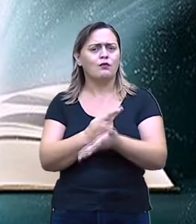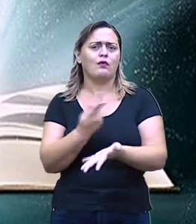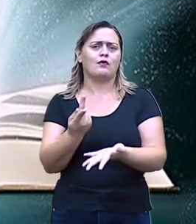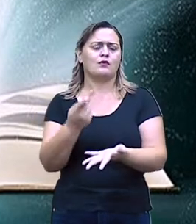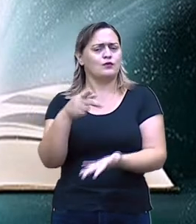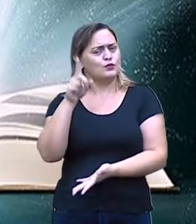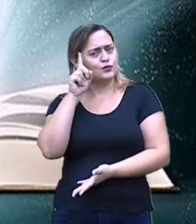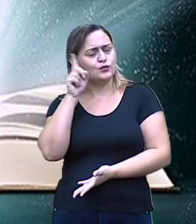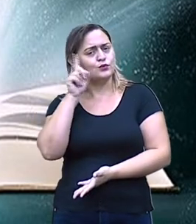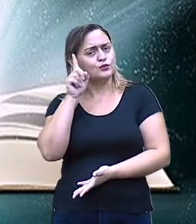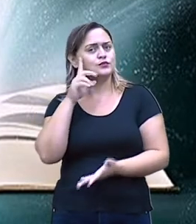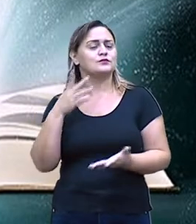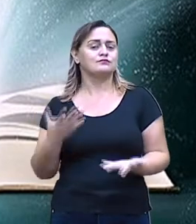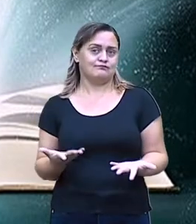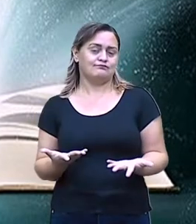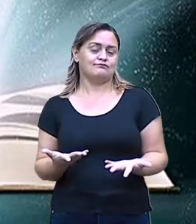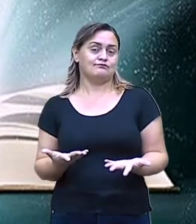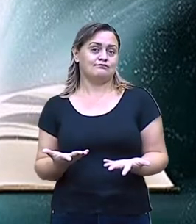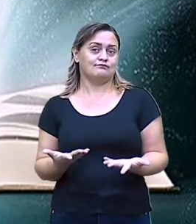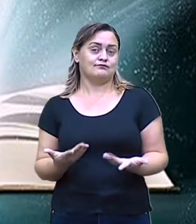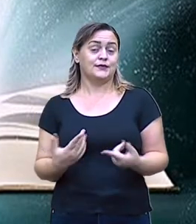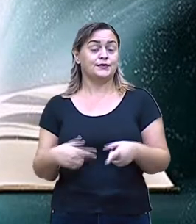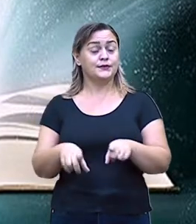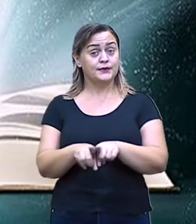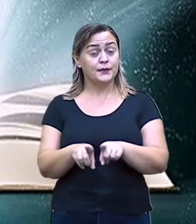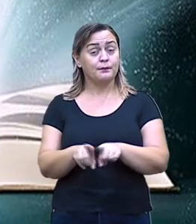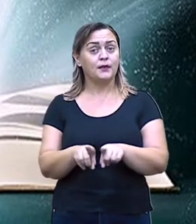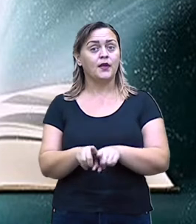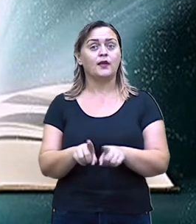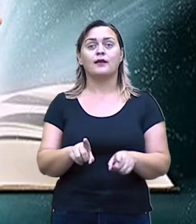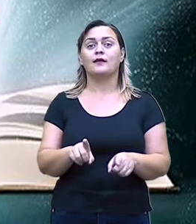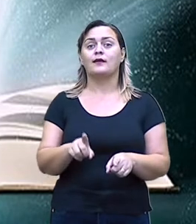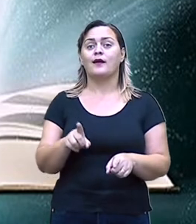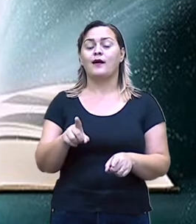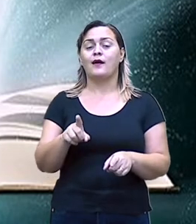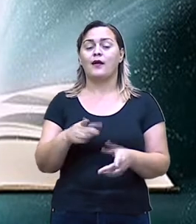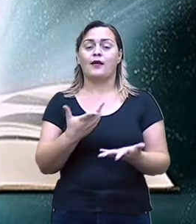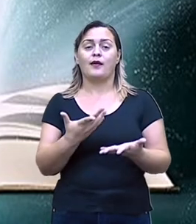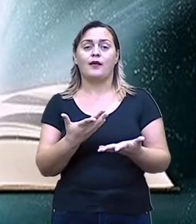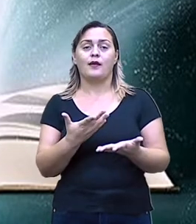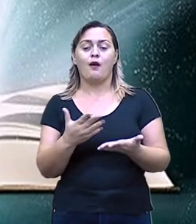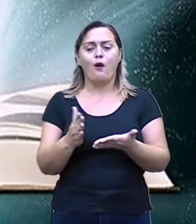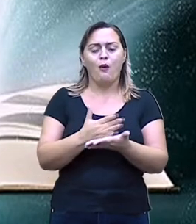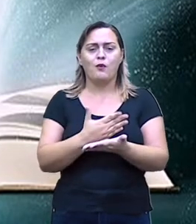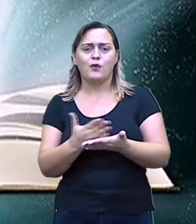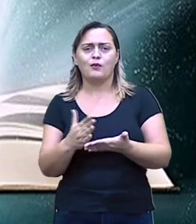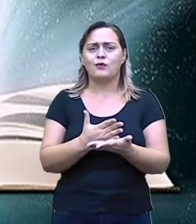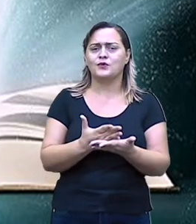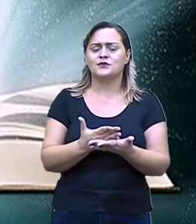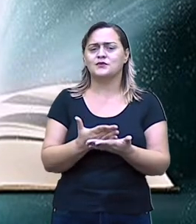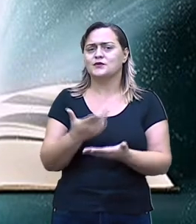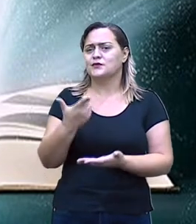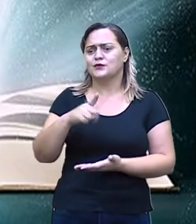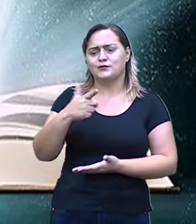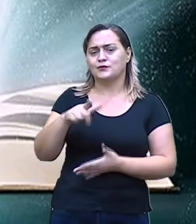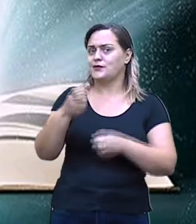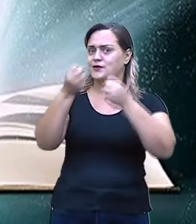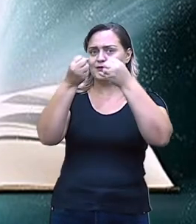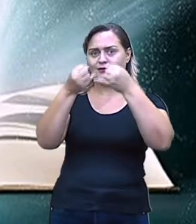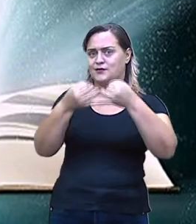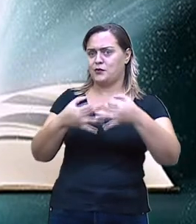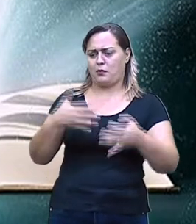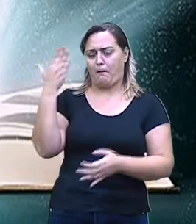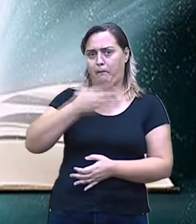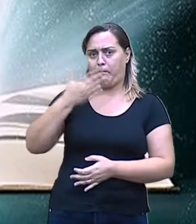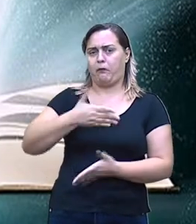dia a dia. Inclusive, até para as coisas que não apresentam explicação científica. Comprovado, é claro.